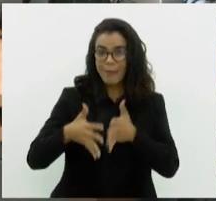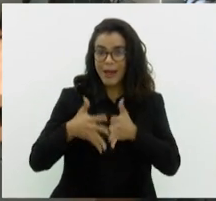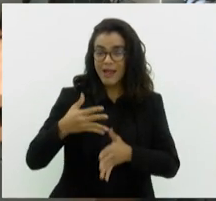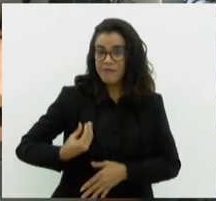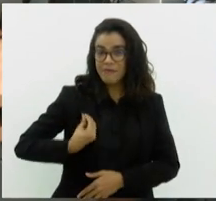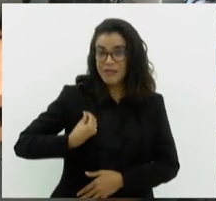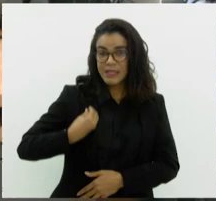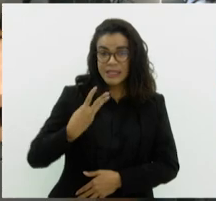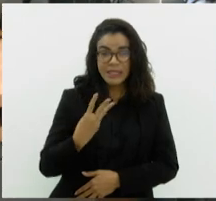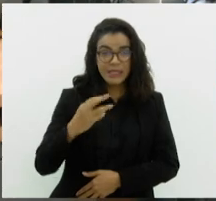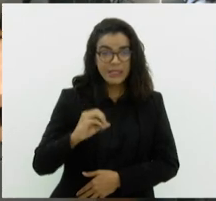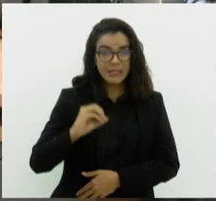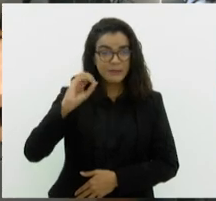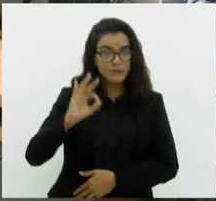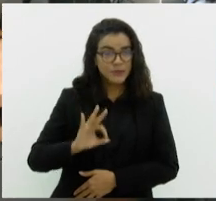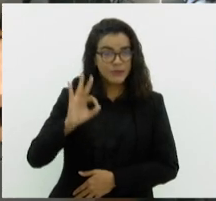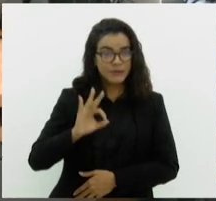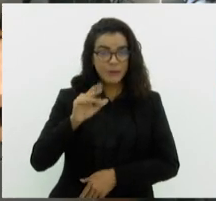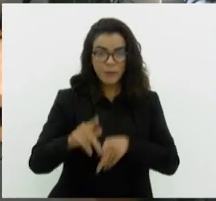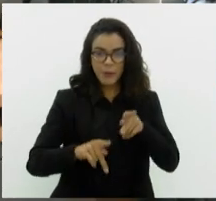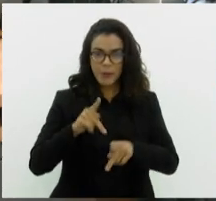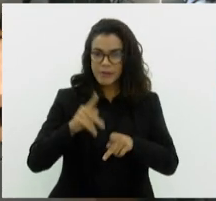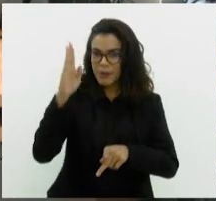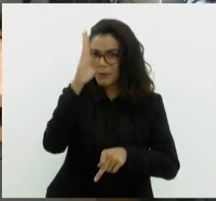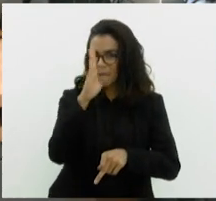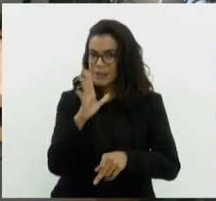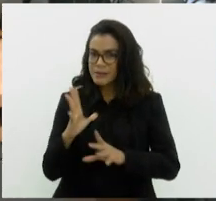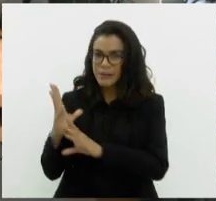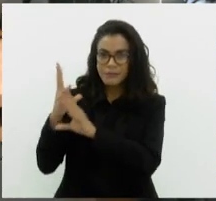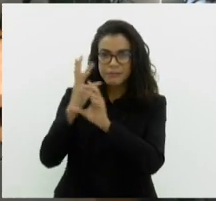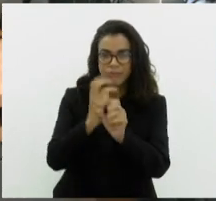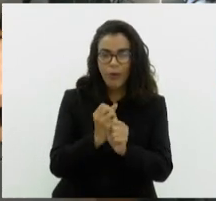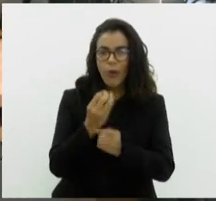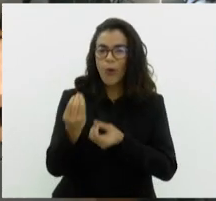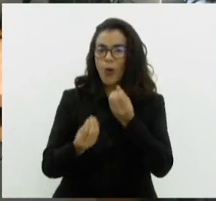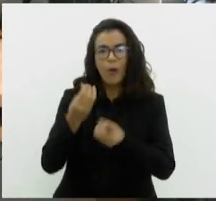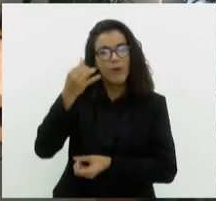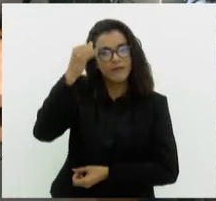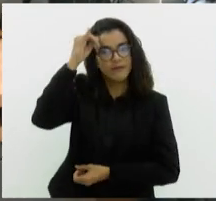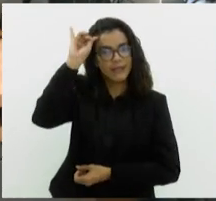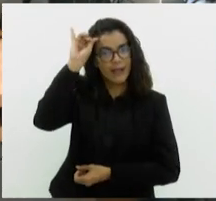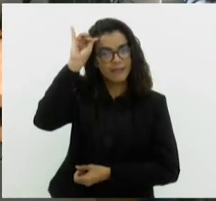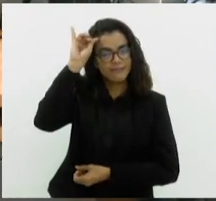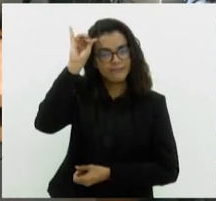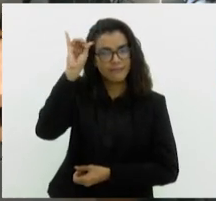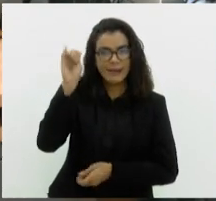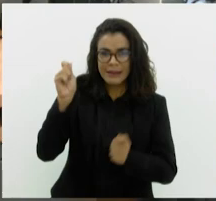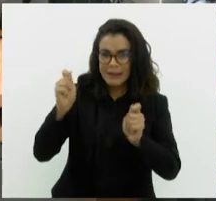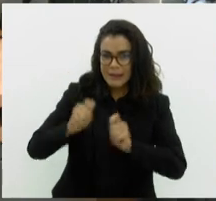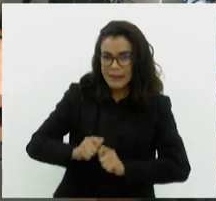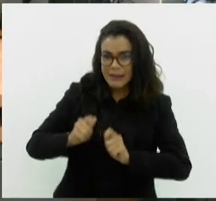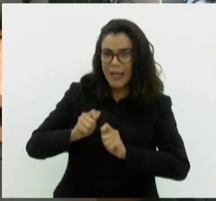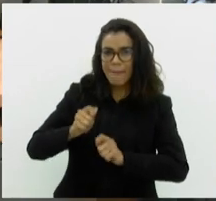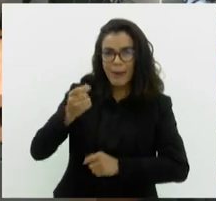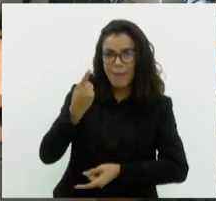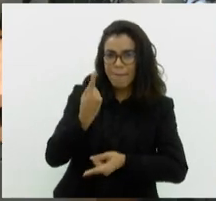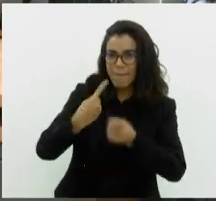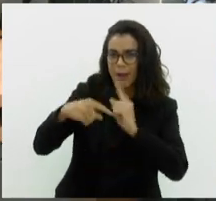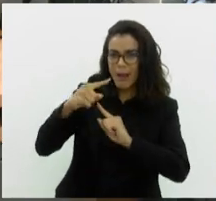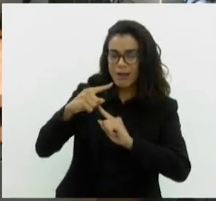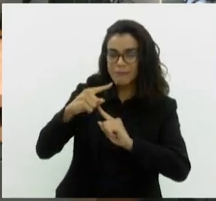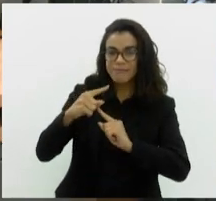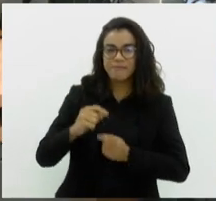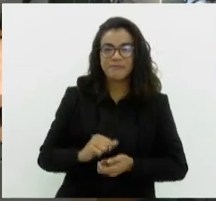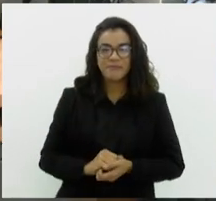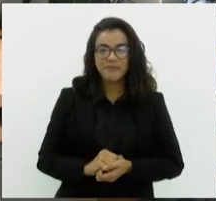30% da população brasileira? E como se prevenir dessa condição? Será que é possível reverter esse problema? Eu